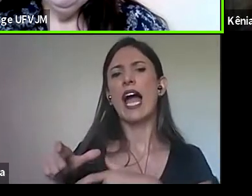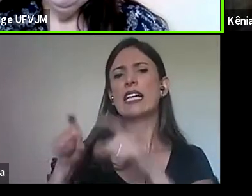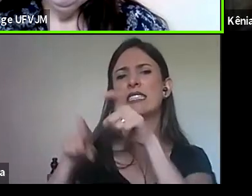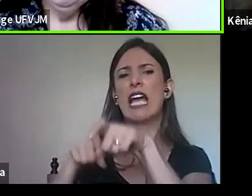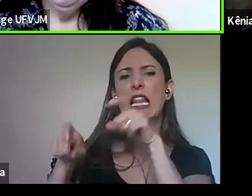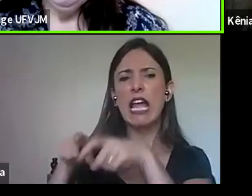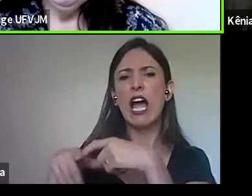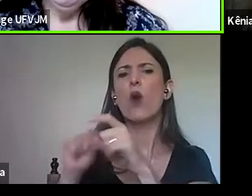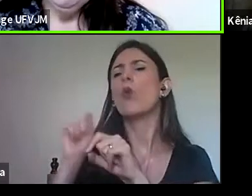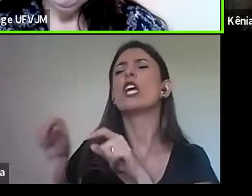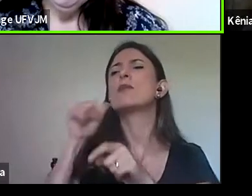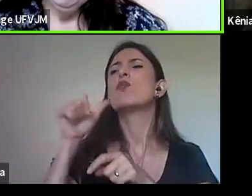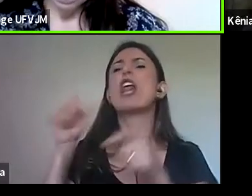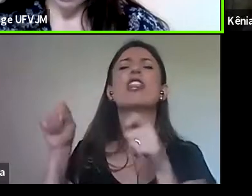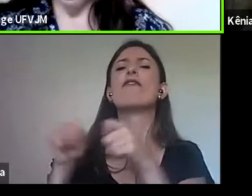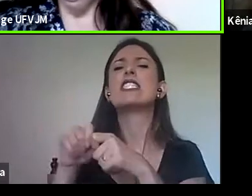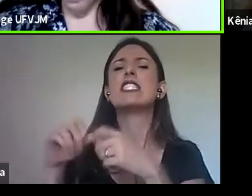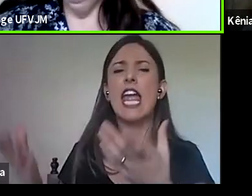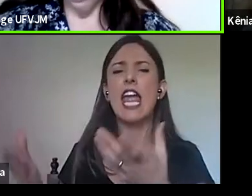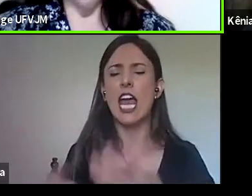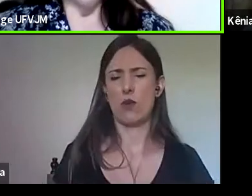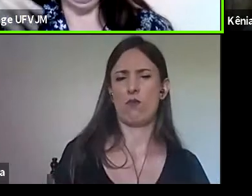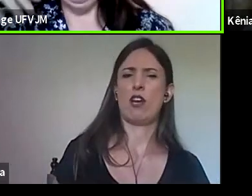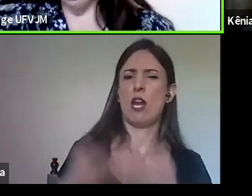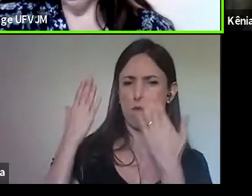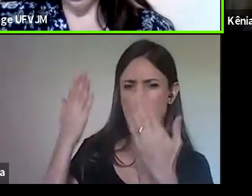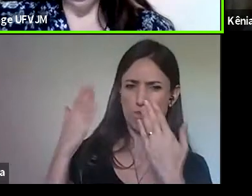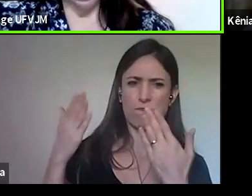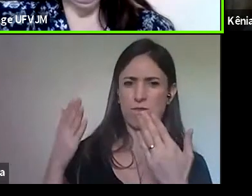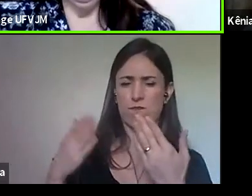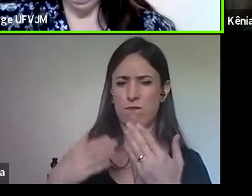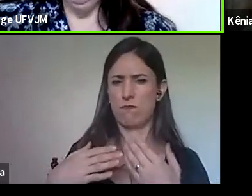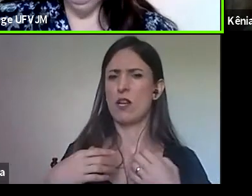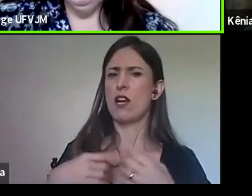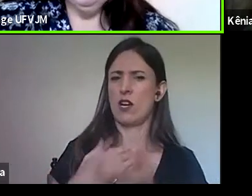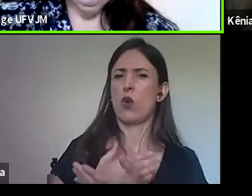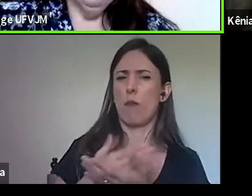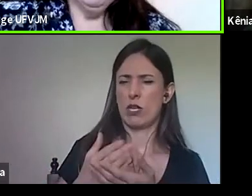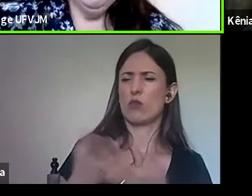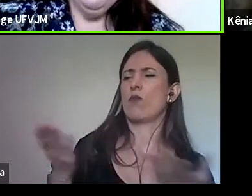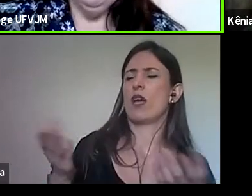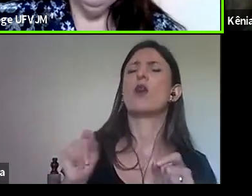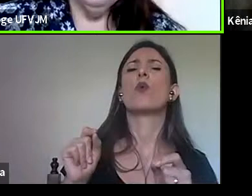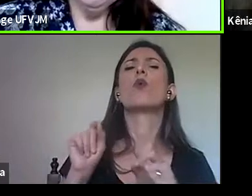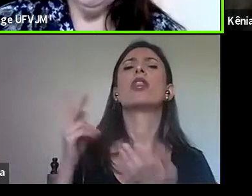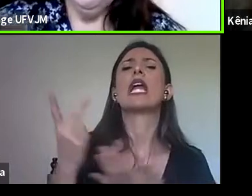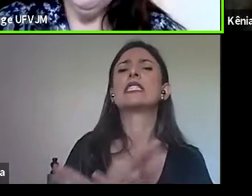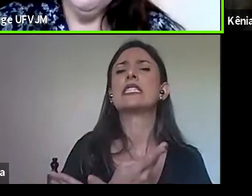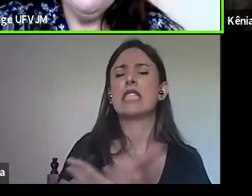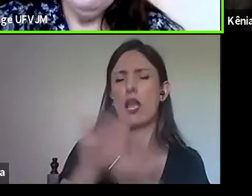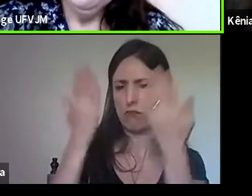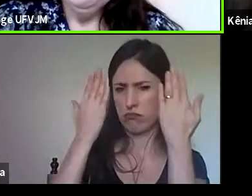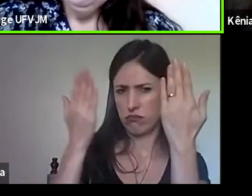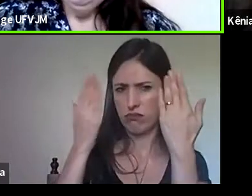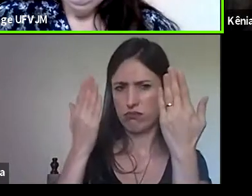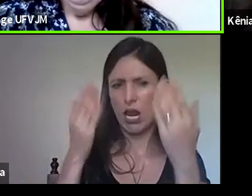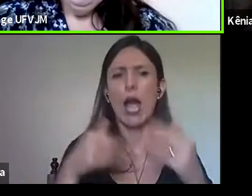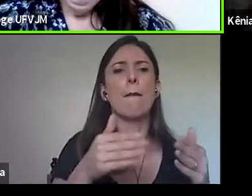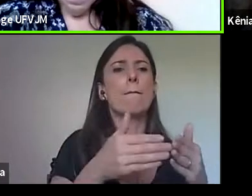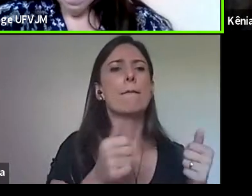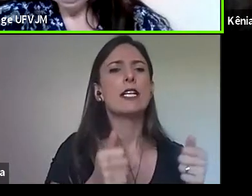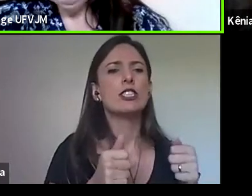ele simplesmente mandou um padre para poder ver como que era, como que se configurava,